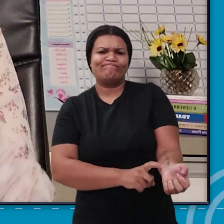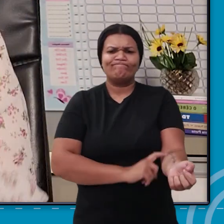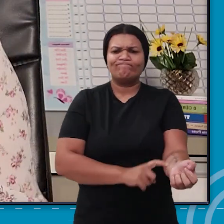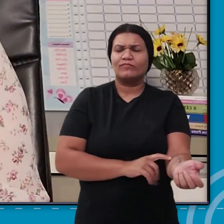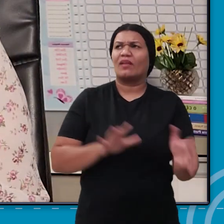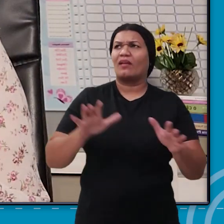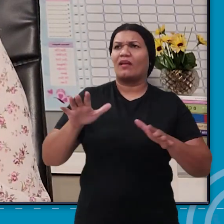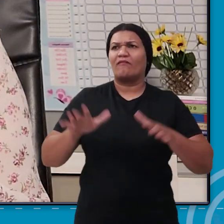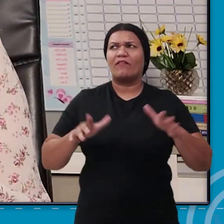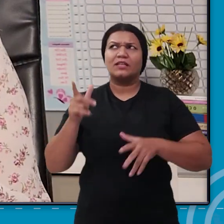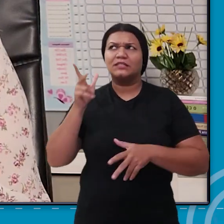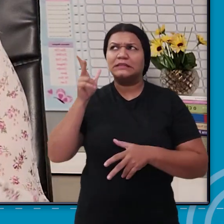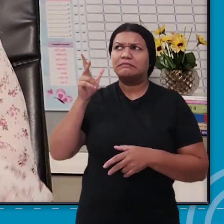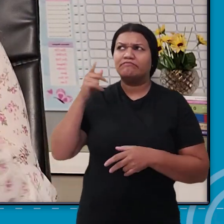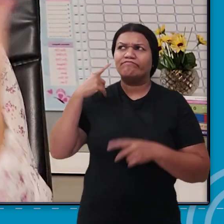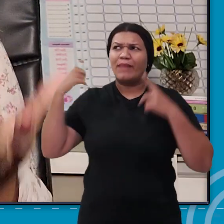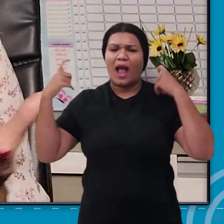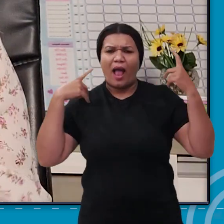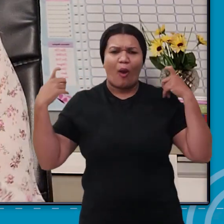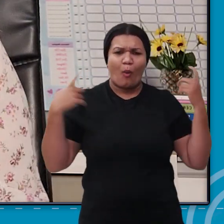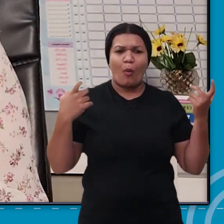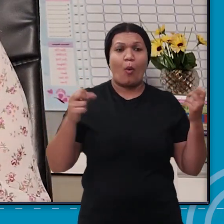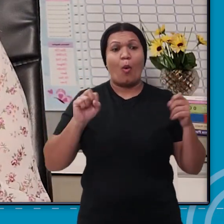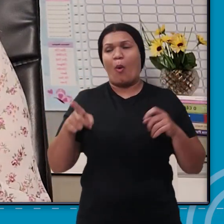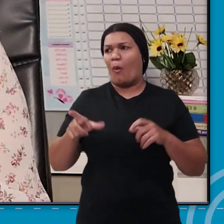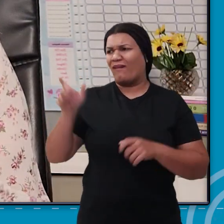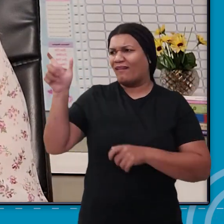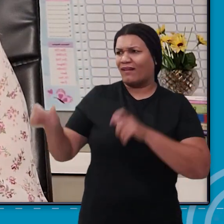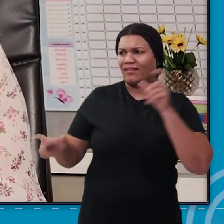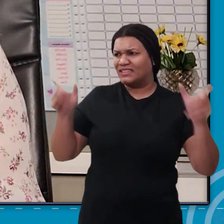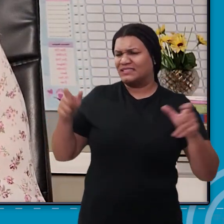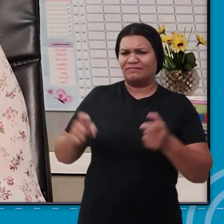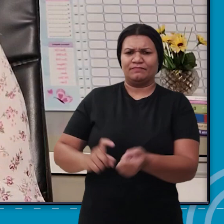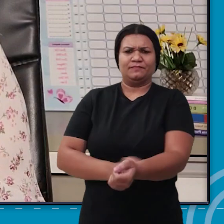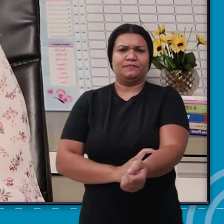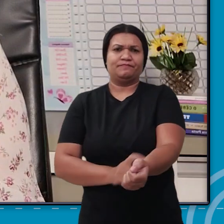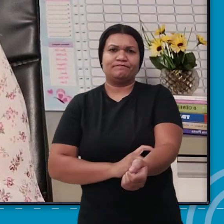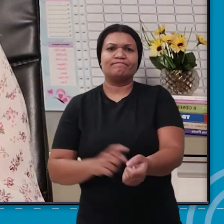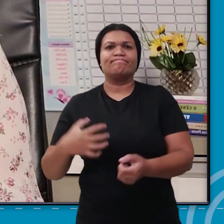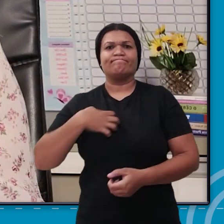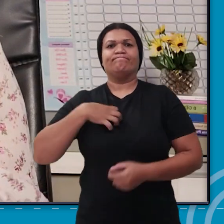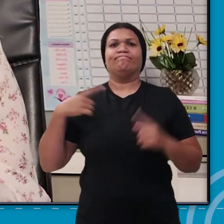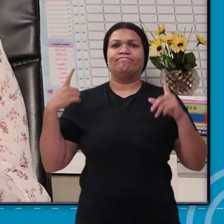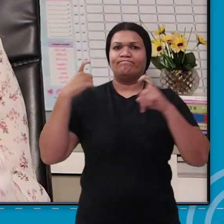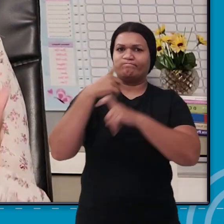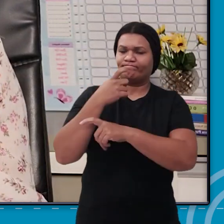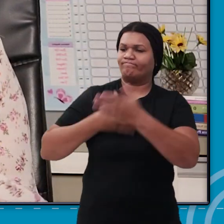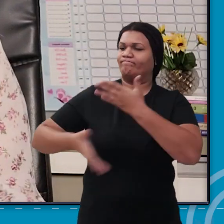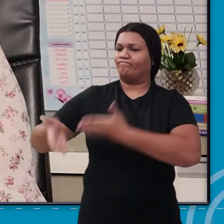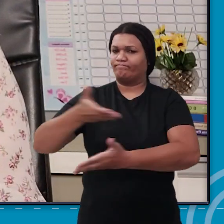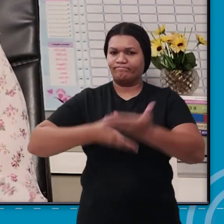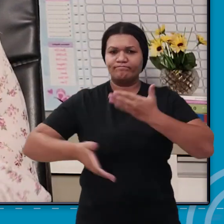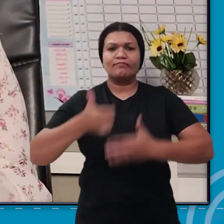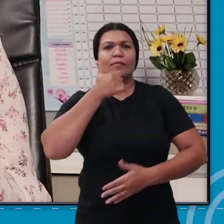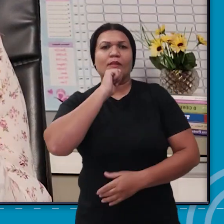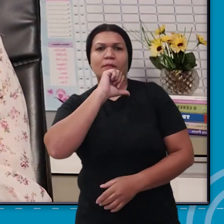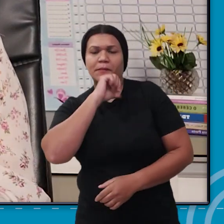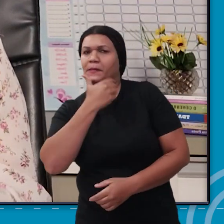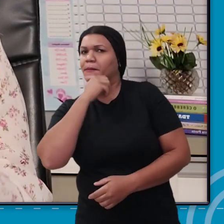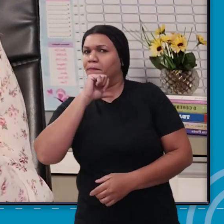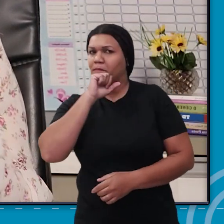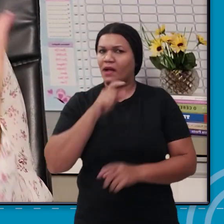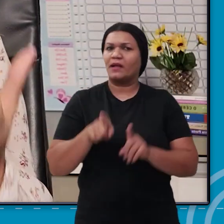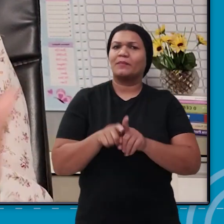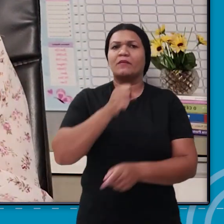os sons e irritadiça com o outro. Ou seja, ela vai ter dificuldade de relacionamento com seus pais, com seus